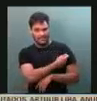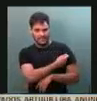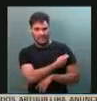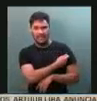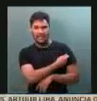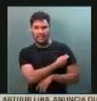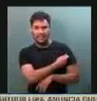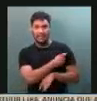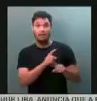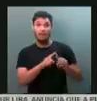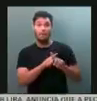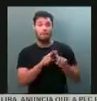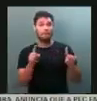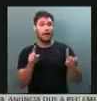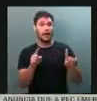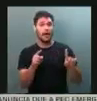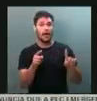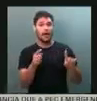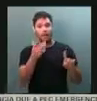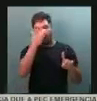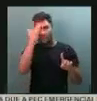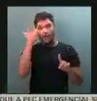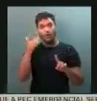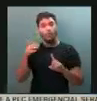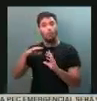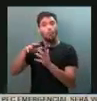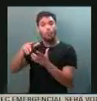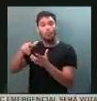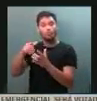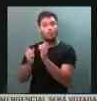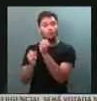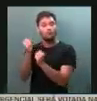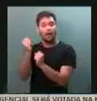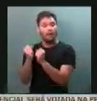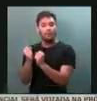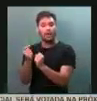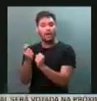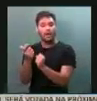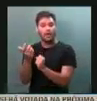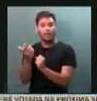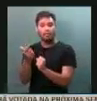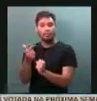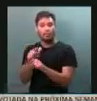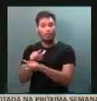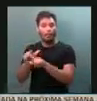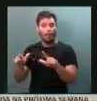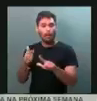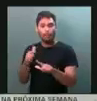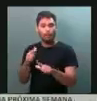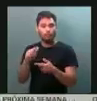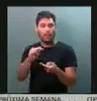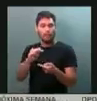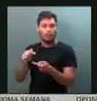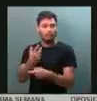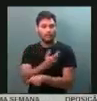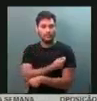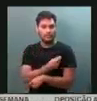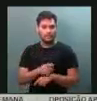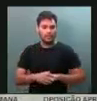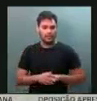mas não tem ninguém para vender? Isso é verdade ou mentira? Alguém aí tem